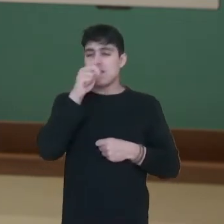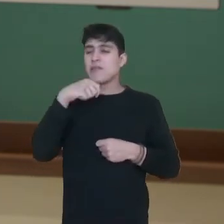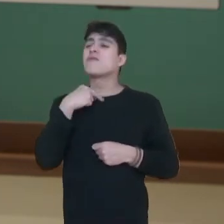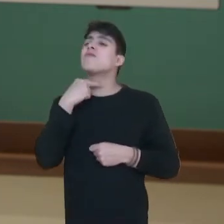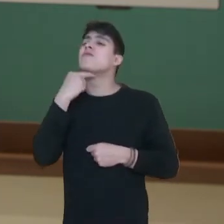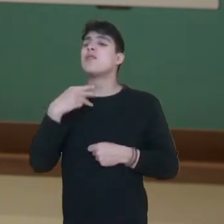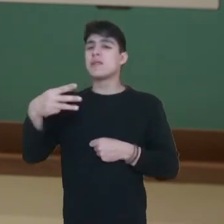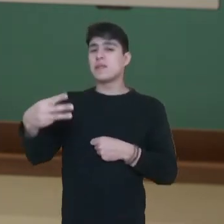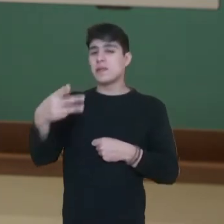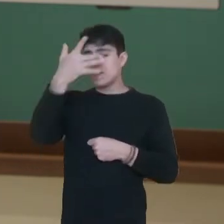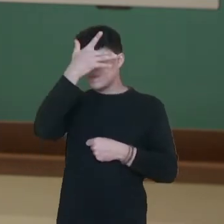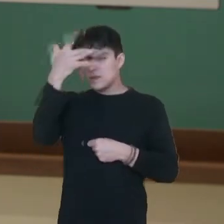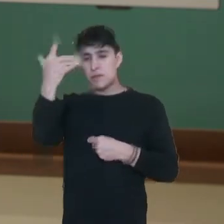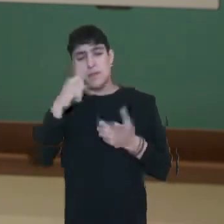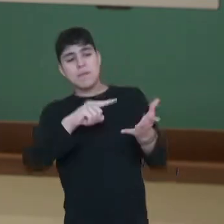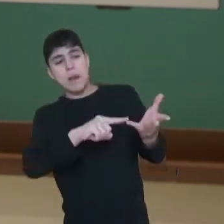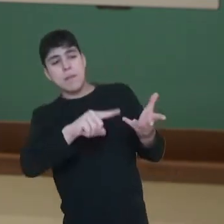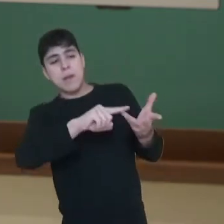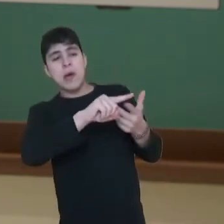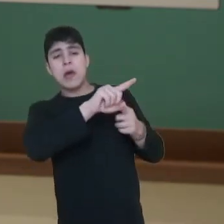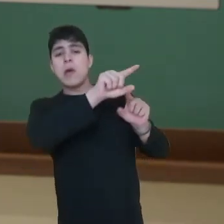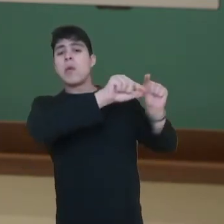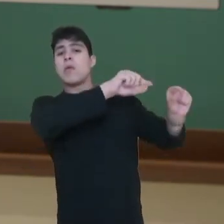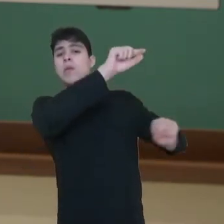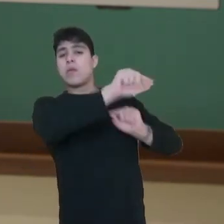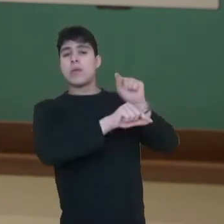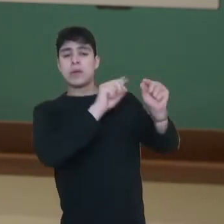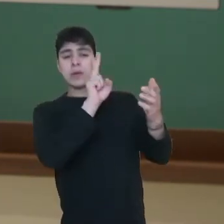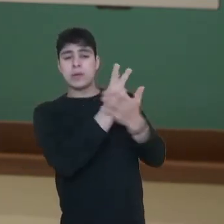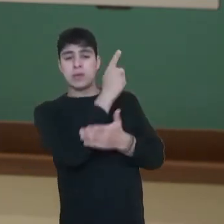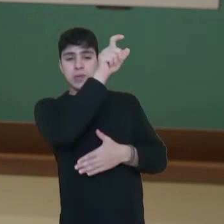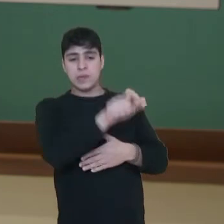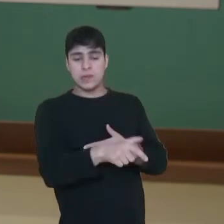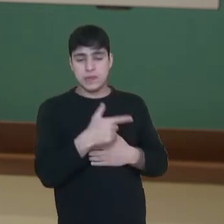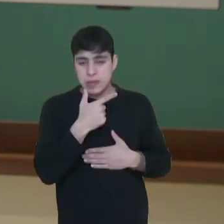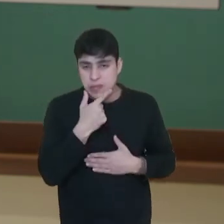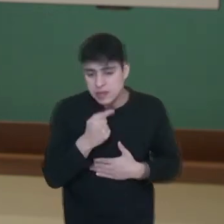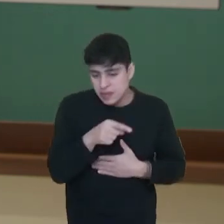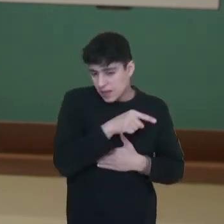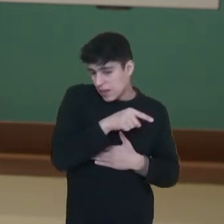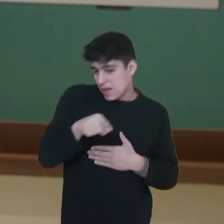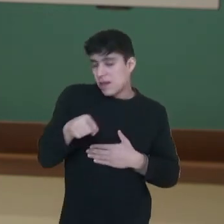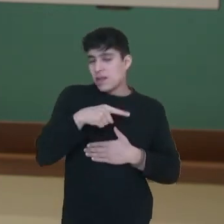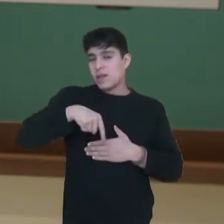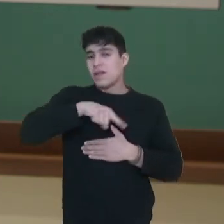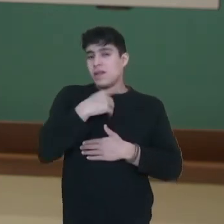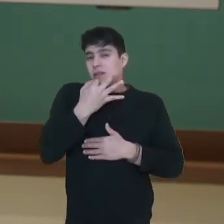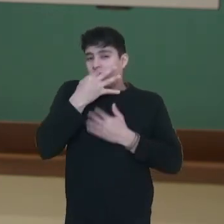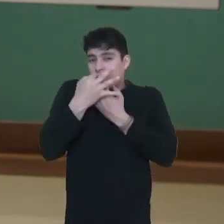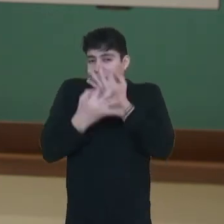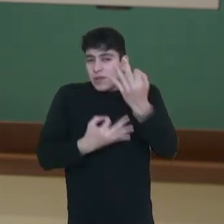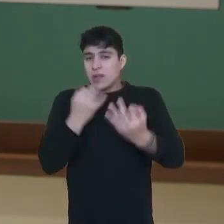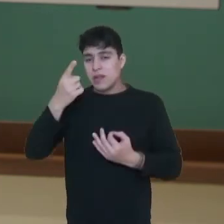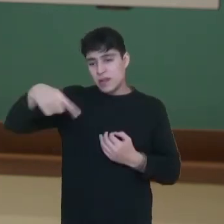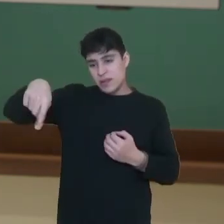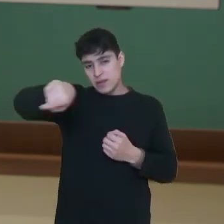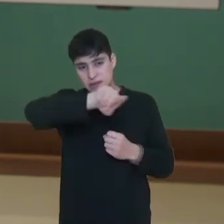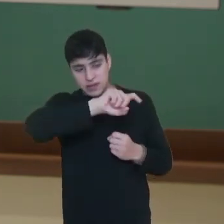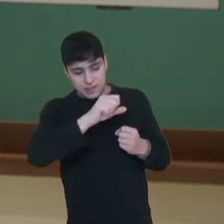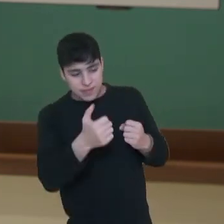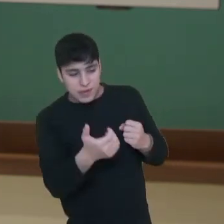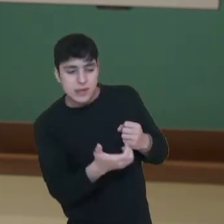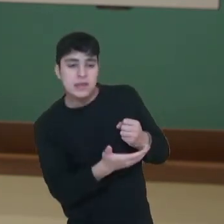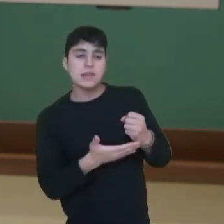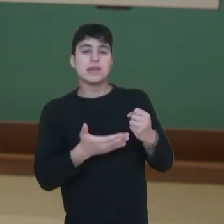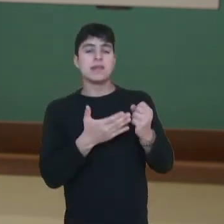narrador em terceira pessoa, contando o que aconteceu com esse menino, né? Então, esse é o conto que a gente sugere para vocês se basear nele aí para